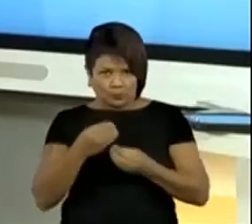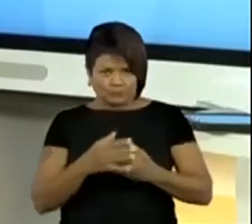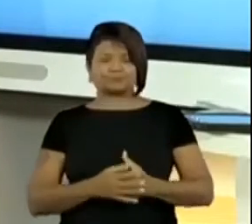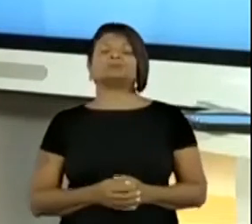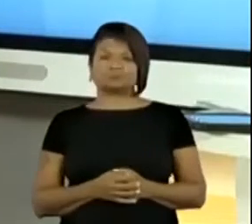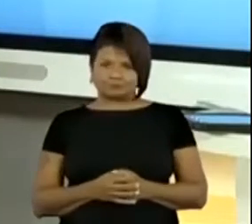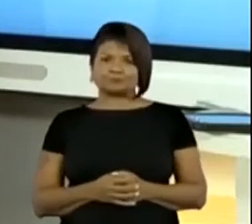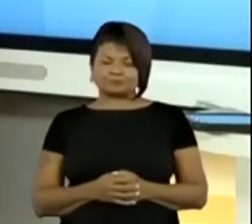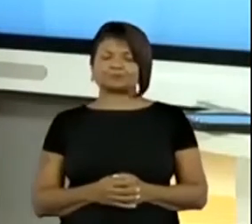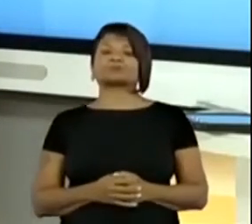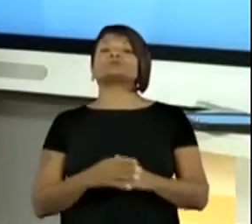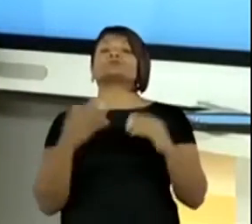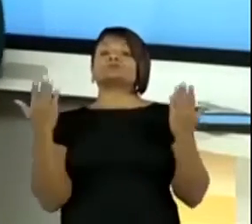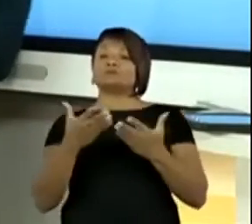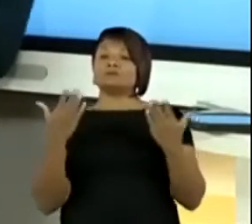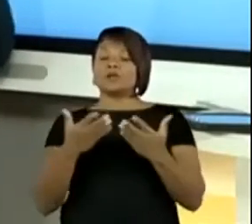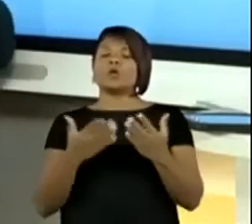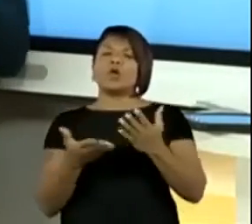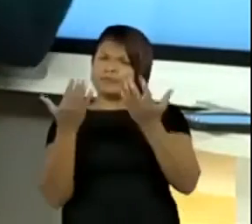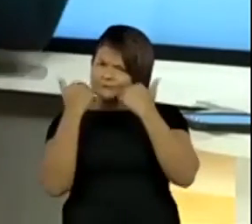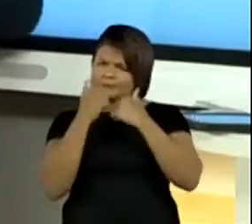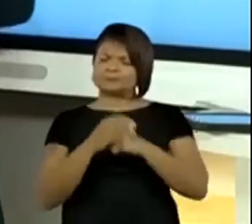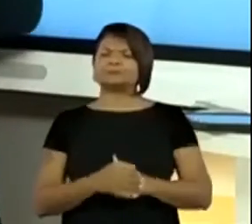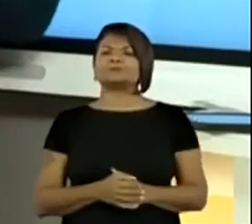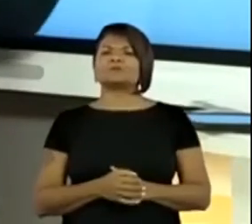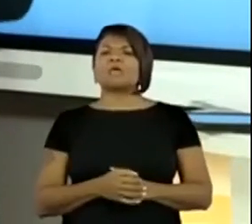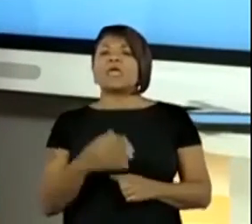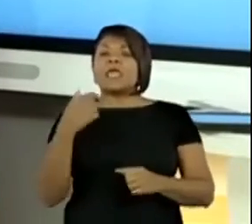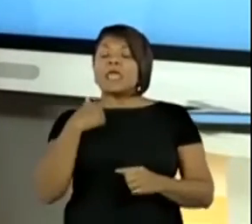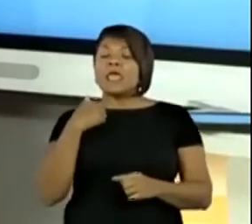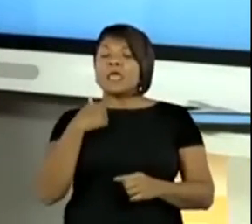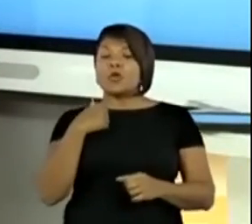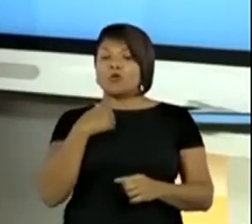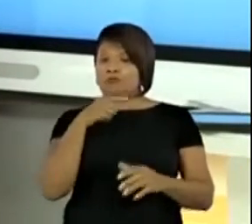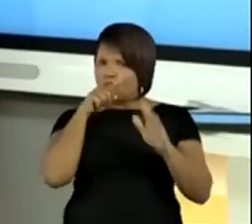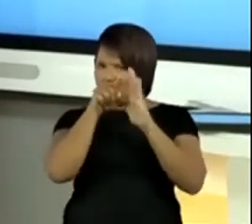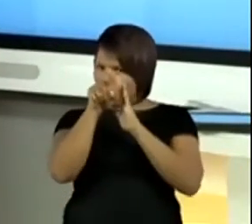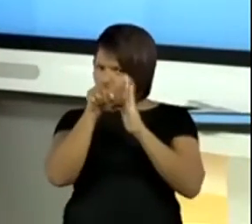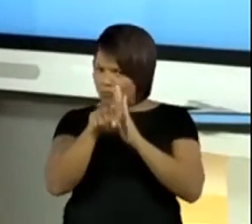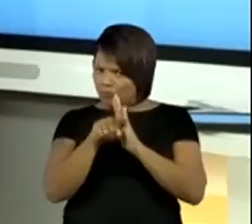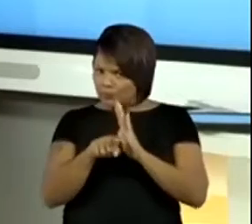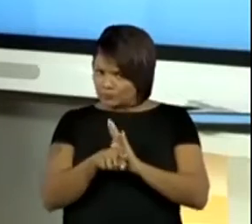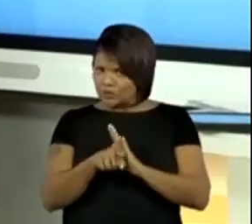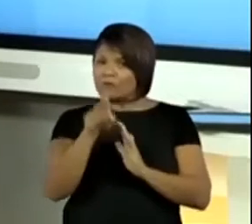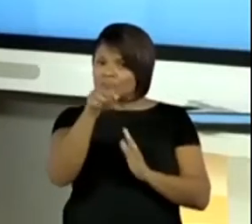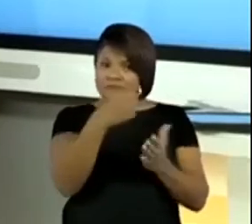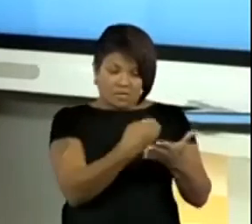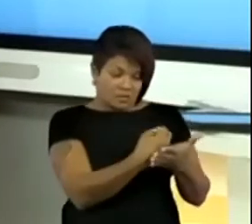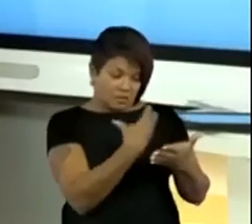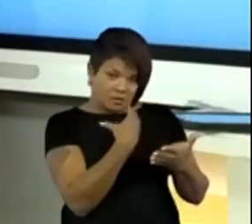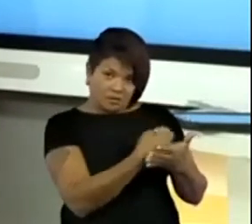Eu vou propor umas perguntinhas para vocês, para vocês responderem no chat.